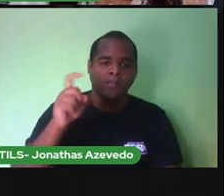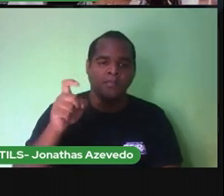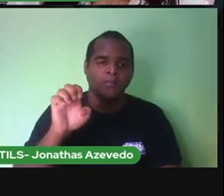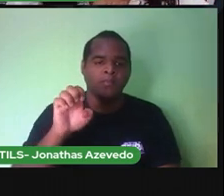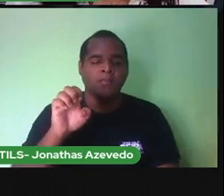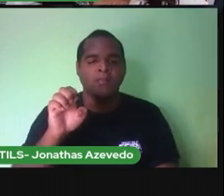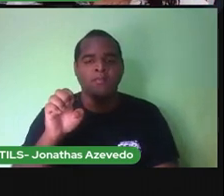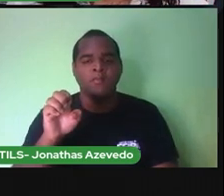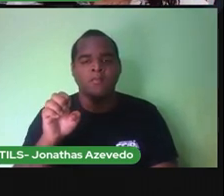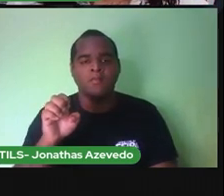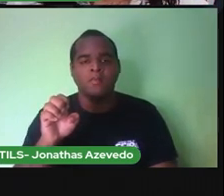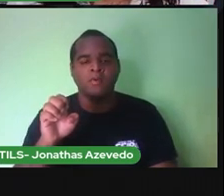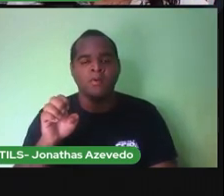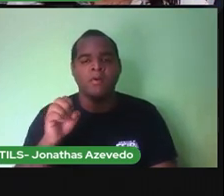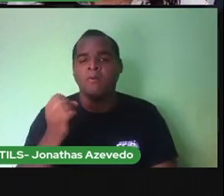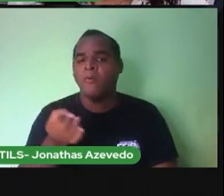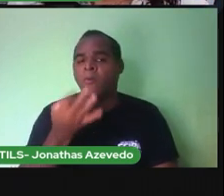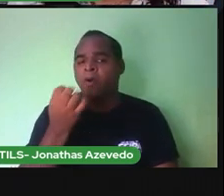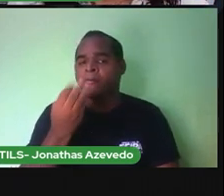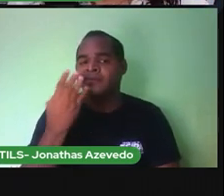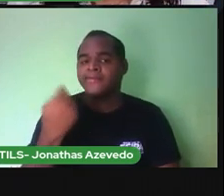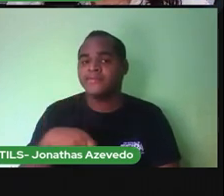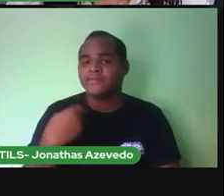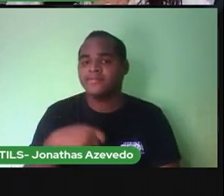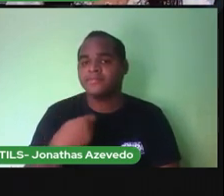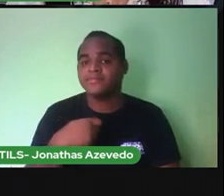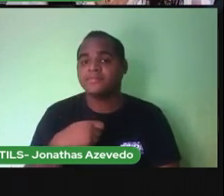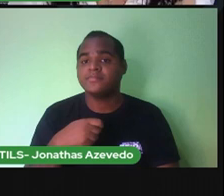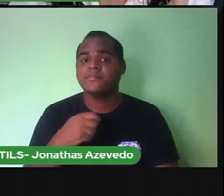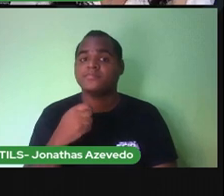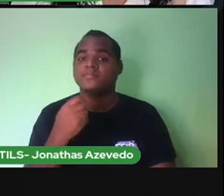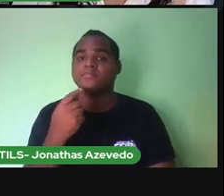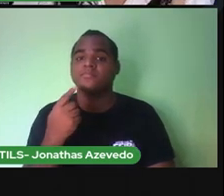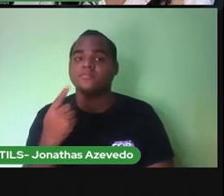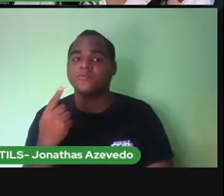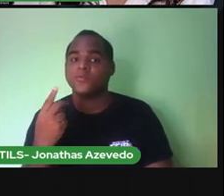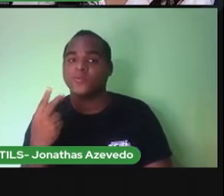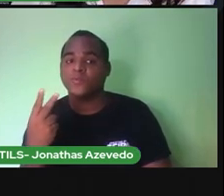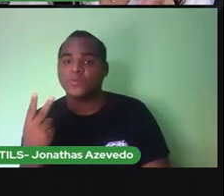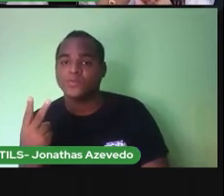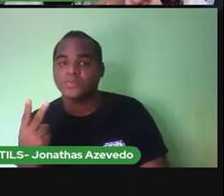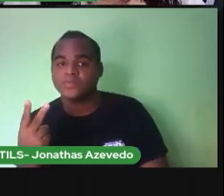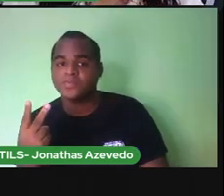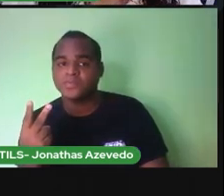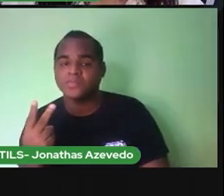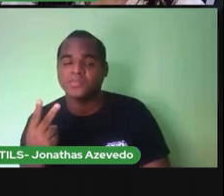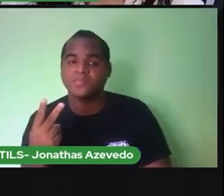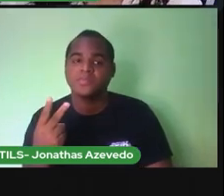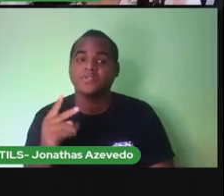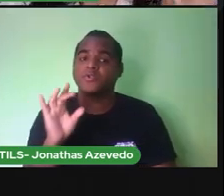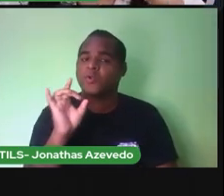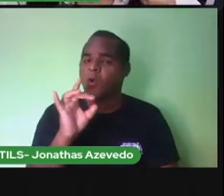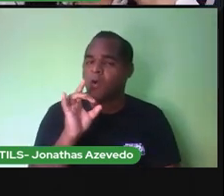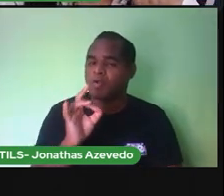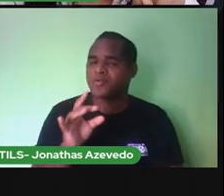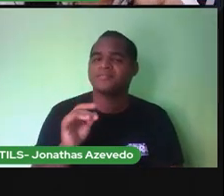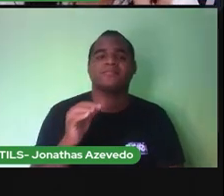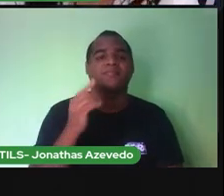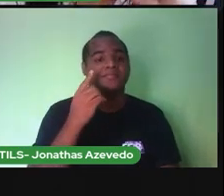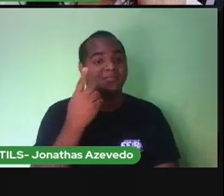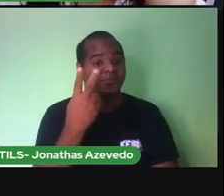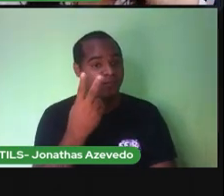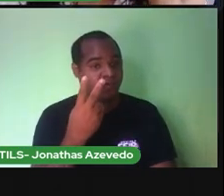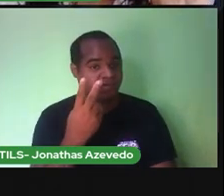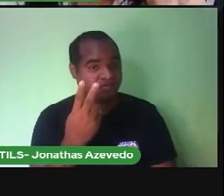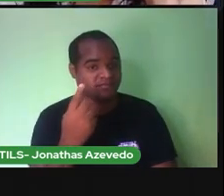Quantos quadradinhos Eu tenho que pintar? Isso Muito bem Dois quadradinhos A quantidade